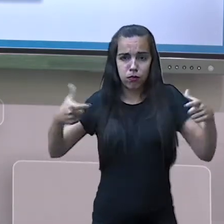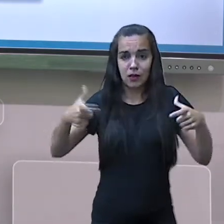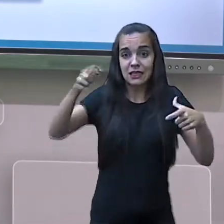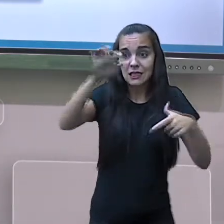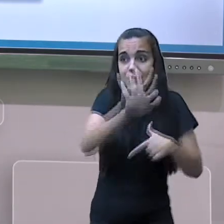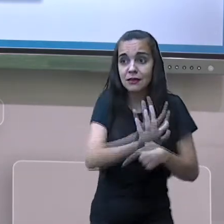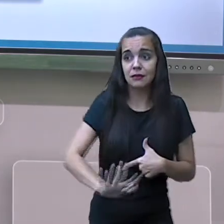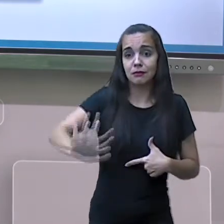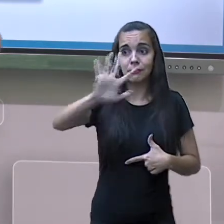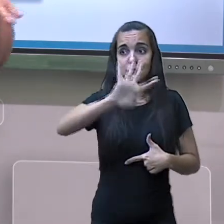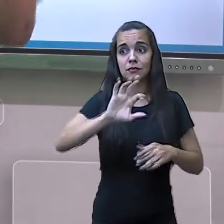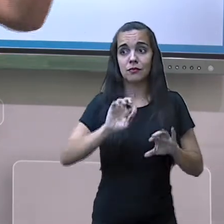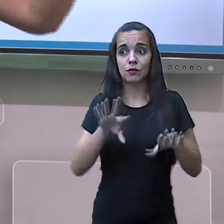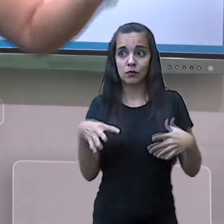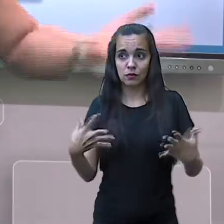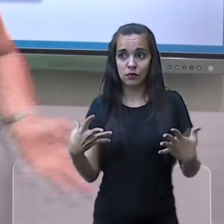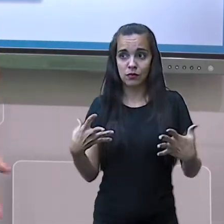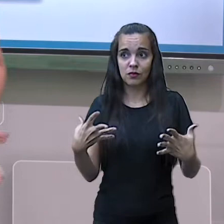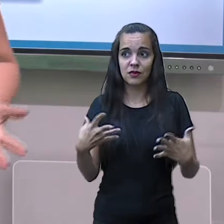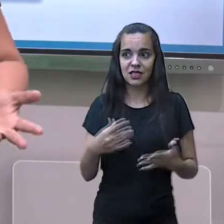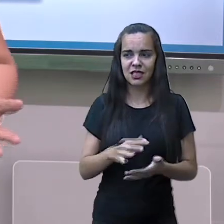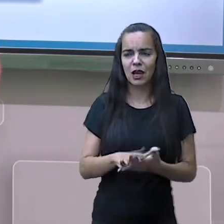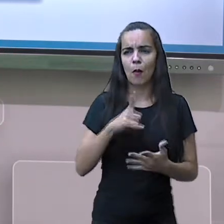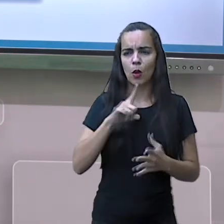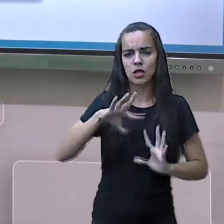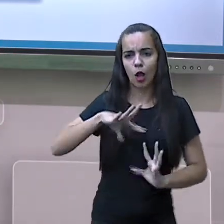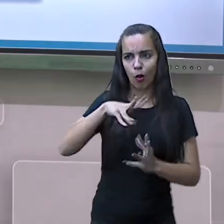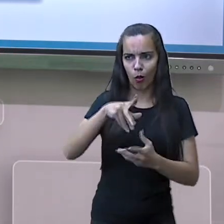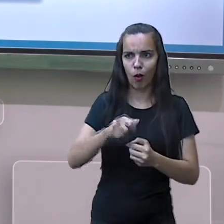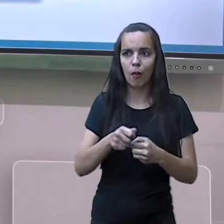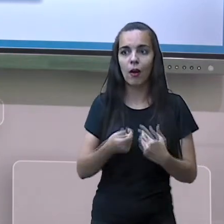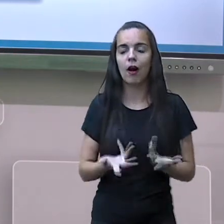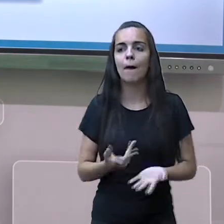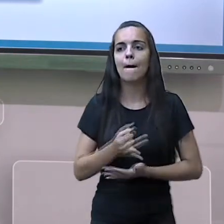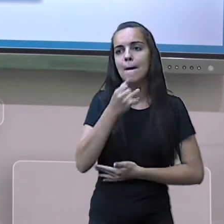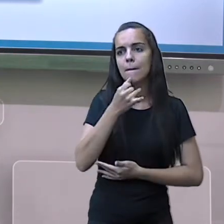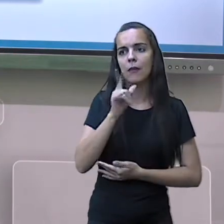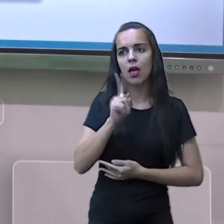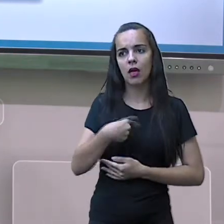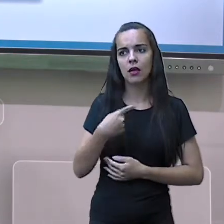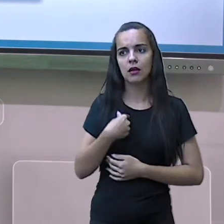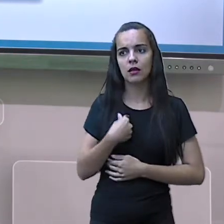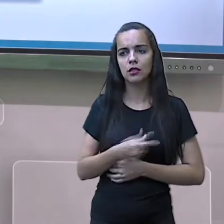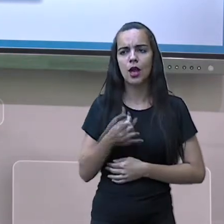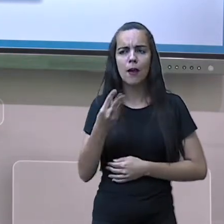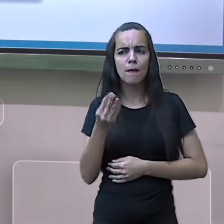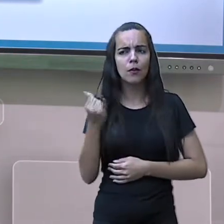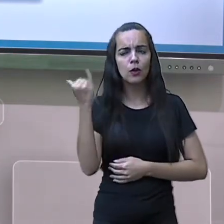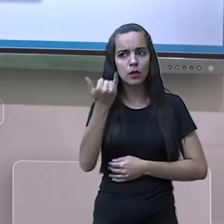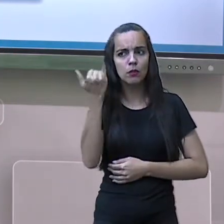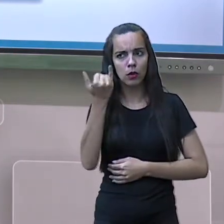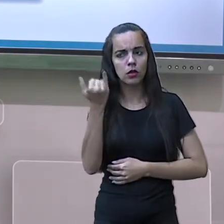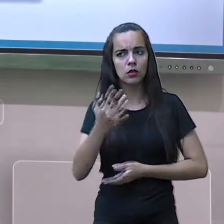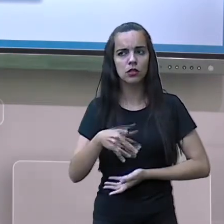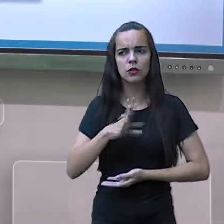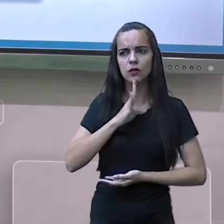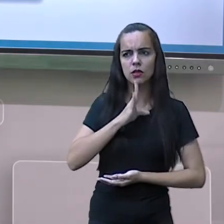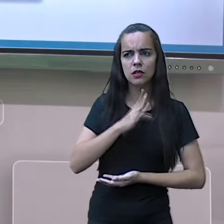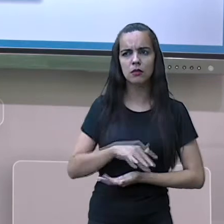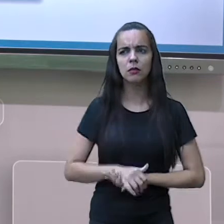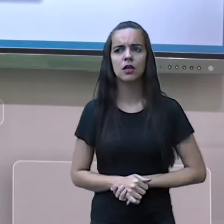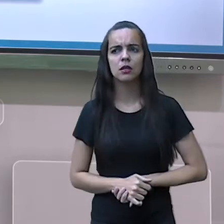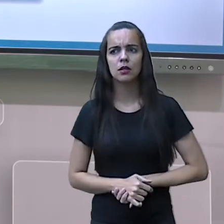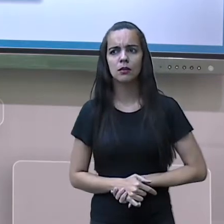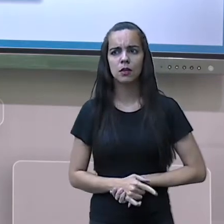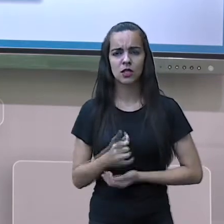ou cidade global também. É muito importante isso. Mas qual é a